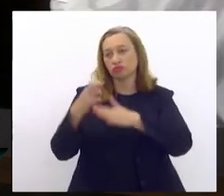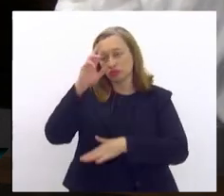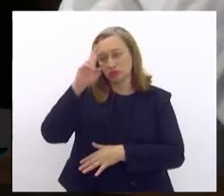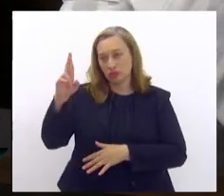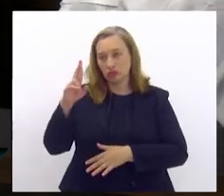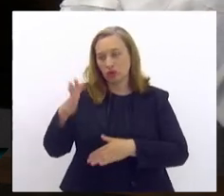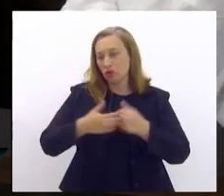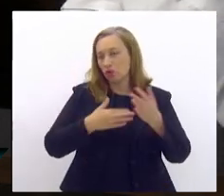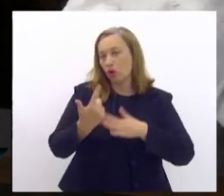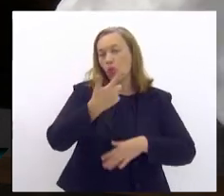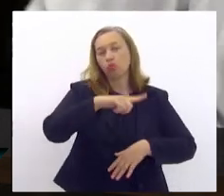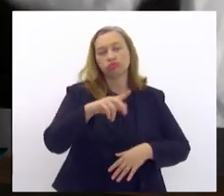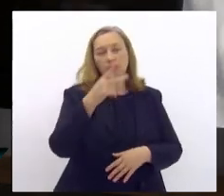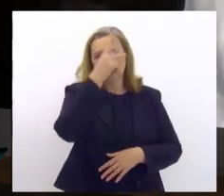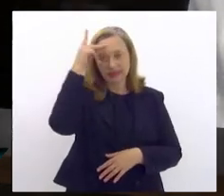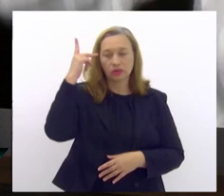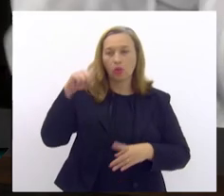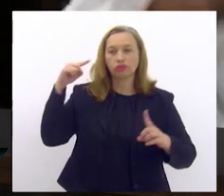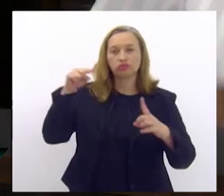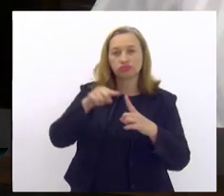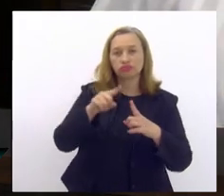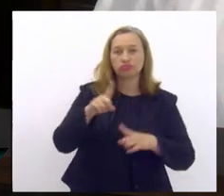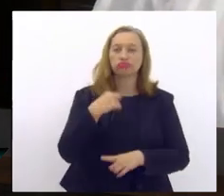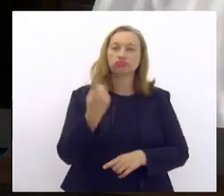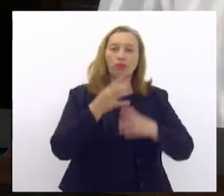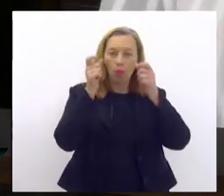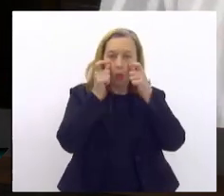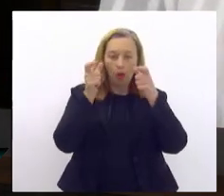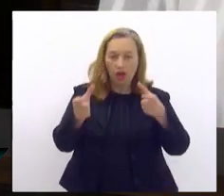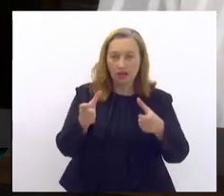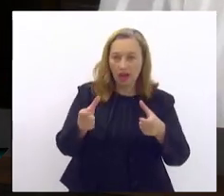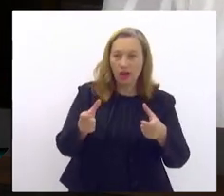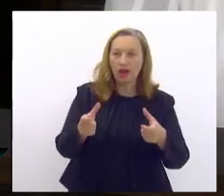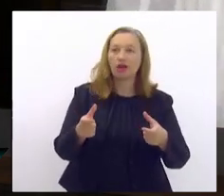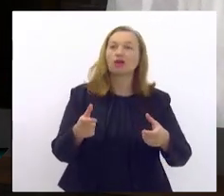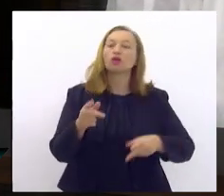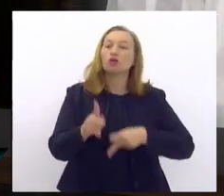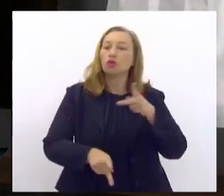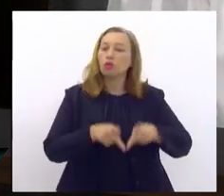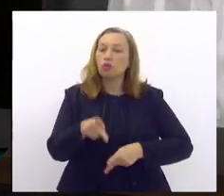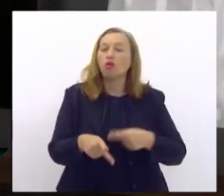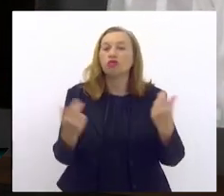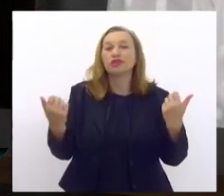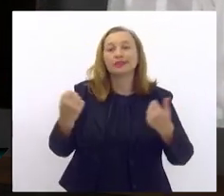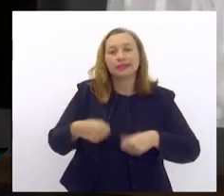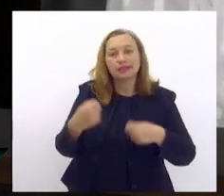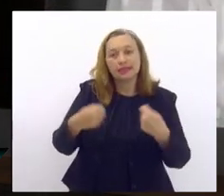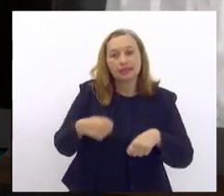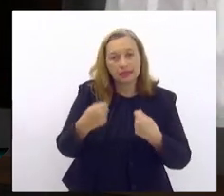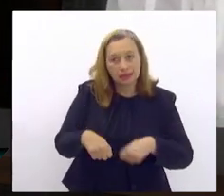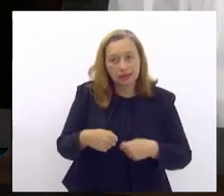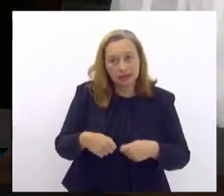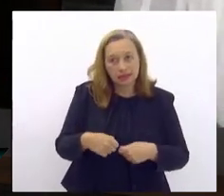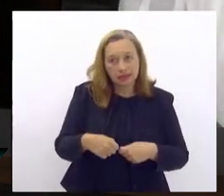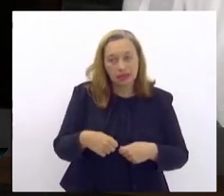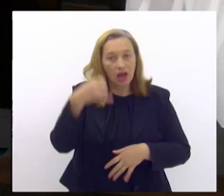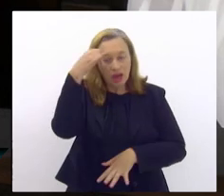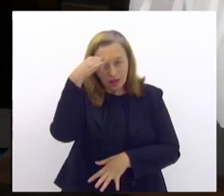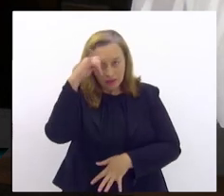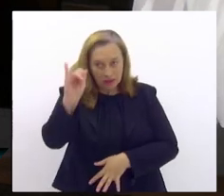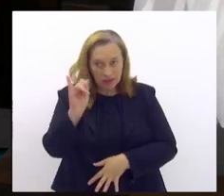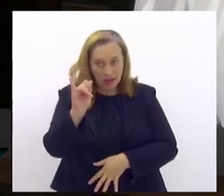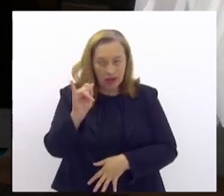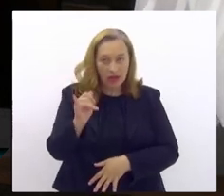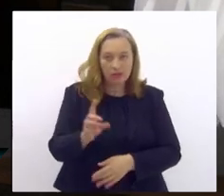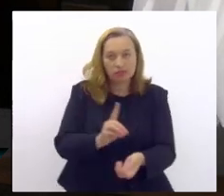qualquer outra pessoa. O nosso objetivo aqui é alertar a população da necessidade do preventivo em relação